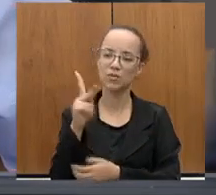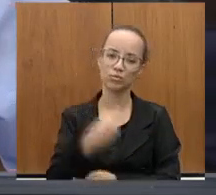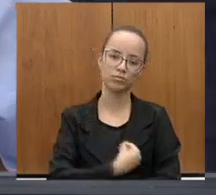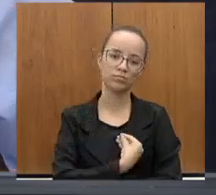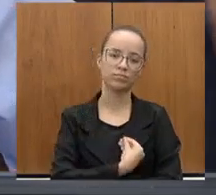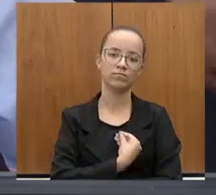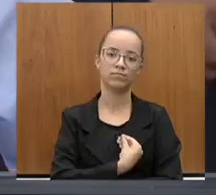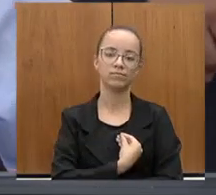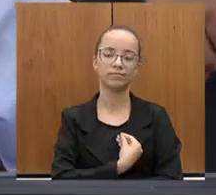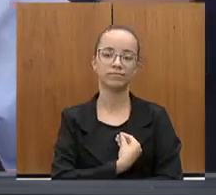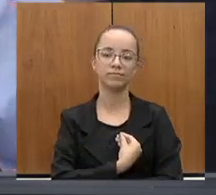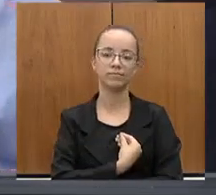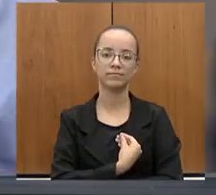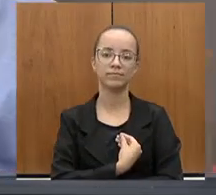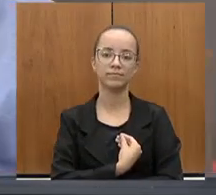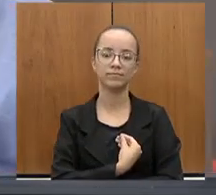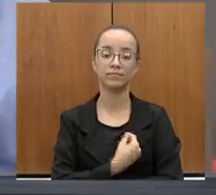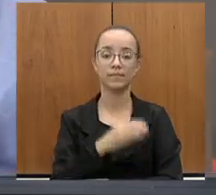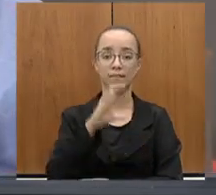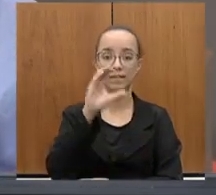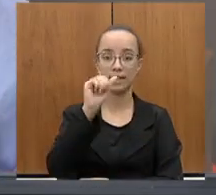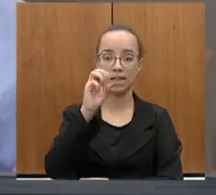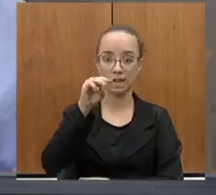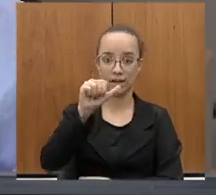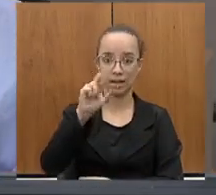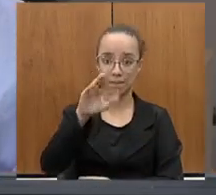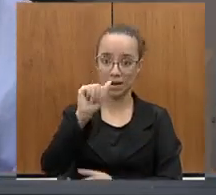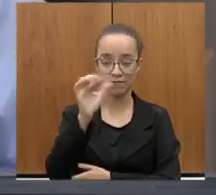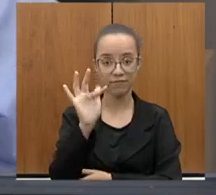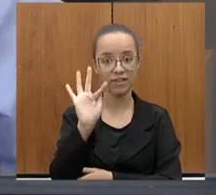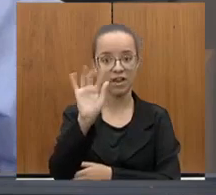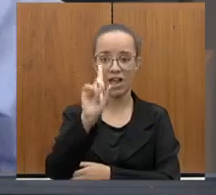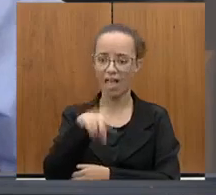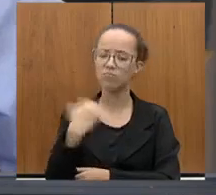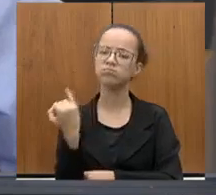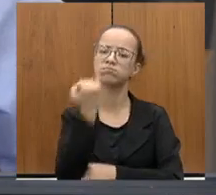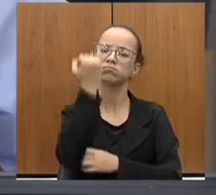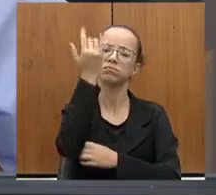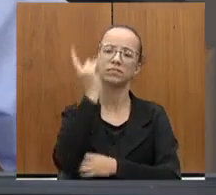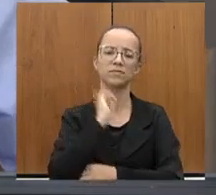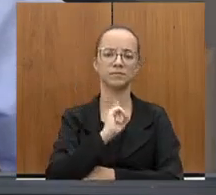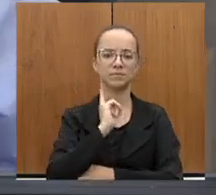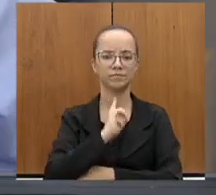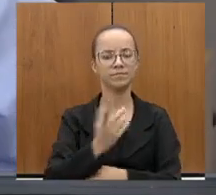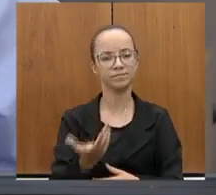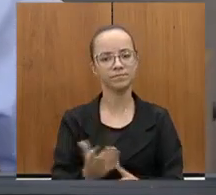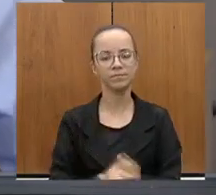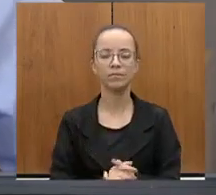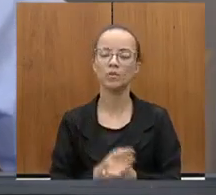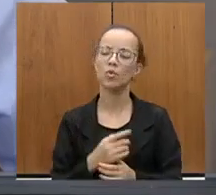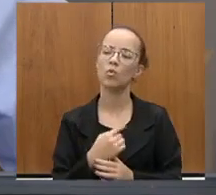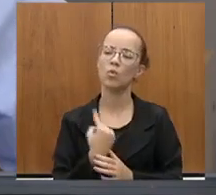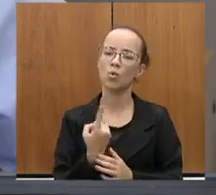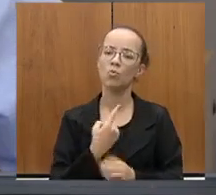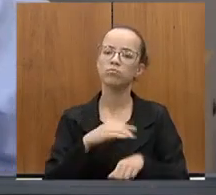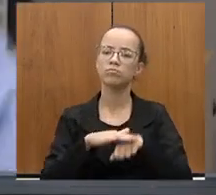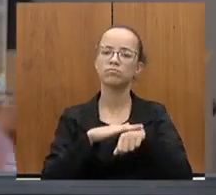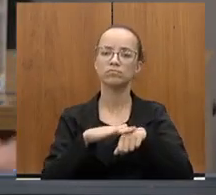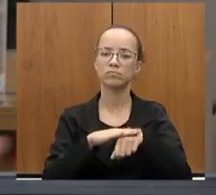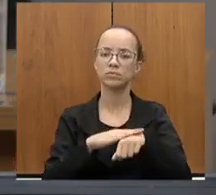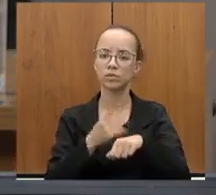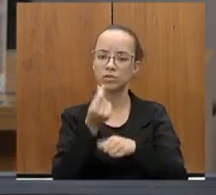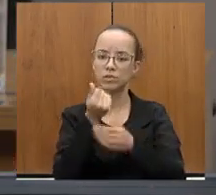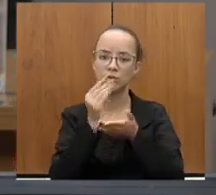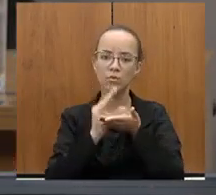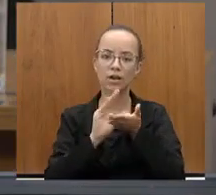na Câmara Federal vai ser muito importante para nós, para Minas Gerais. Nós tivemos aquela conversa, acho que garantir recursos